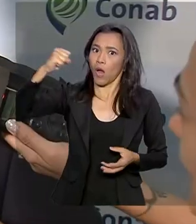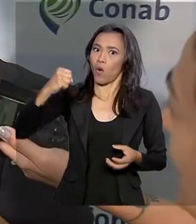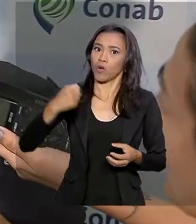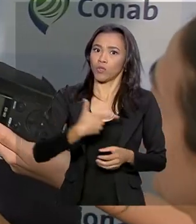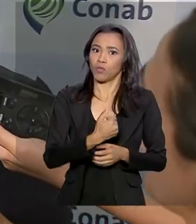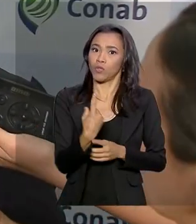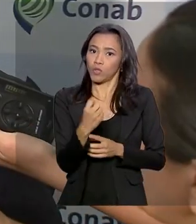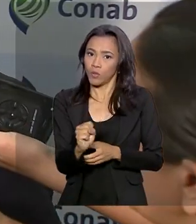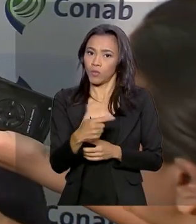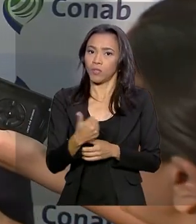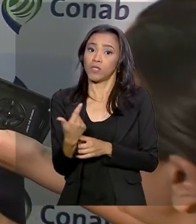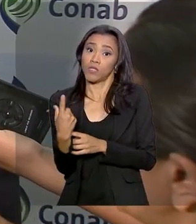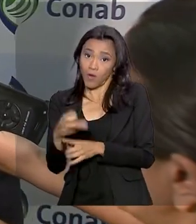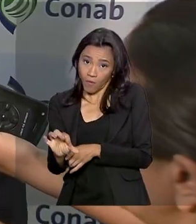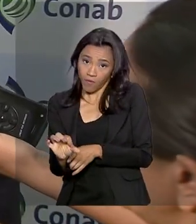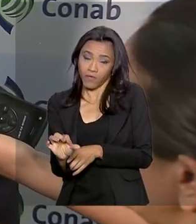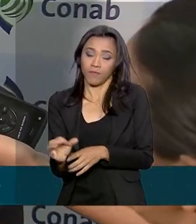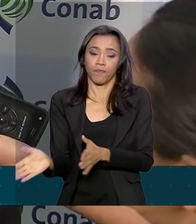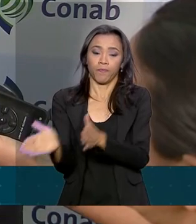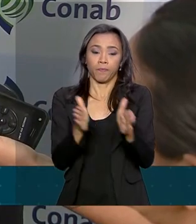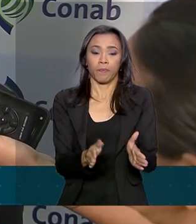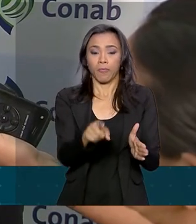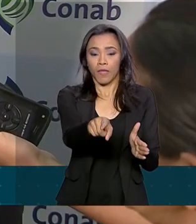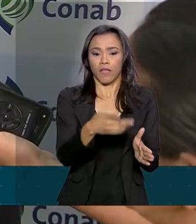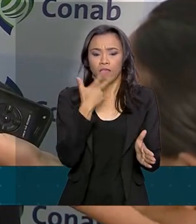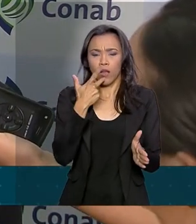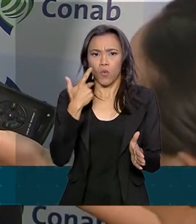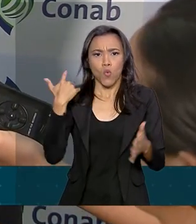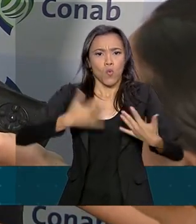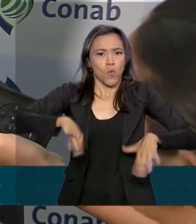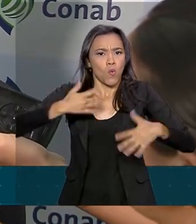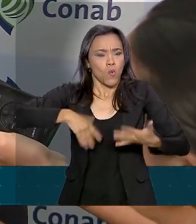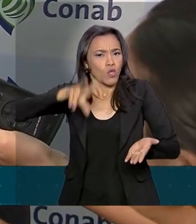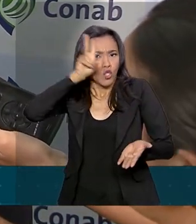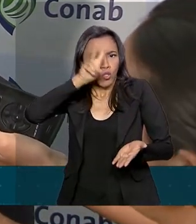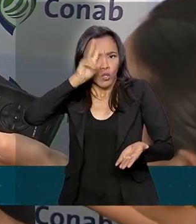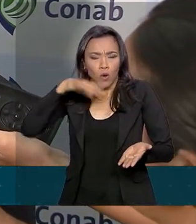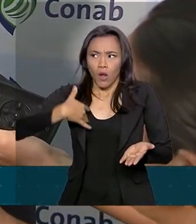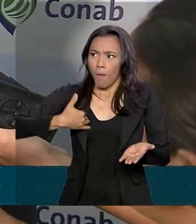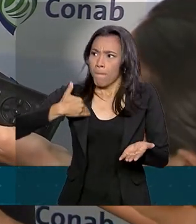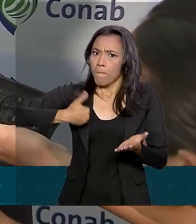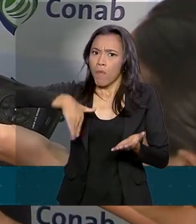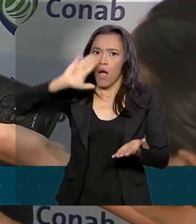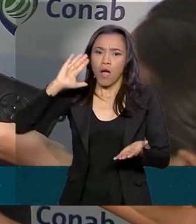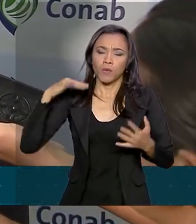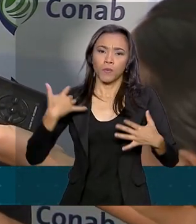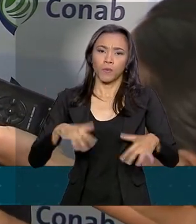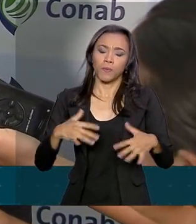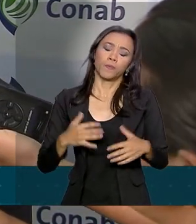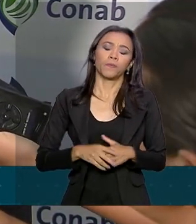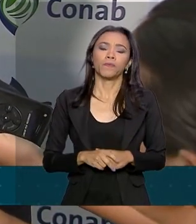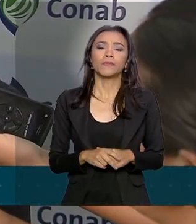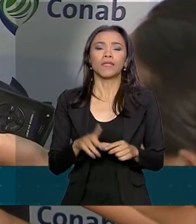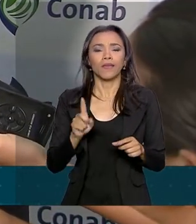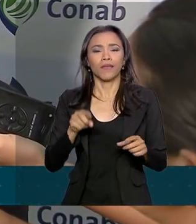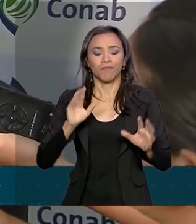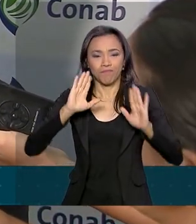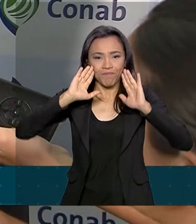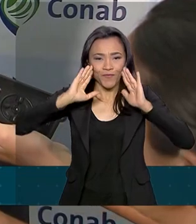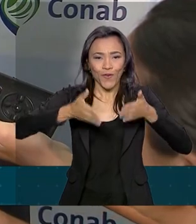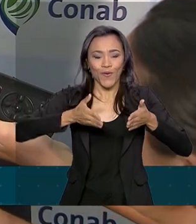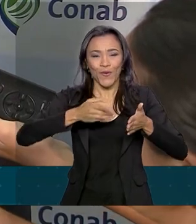Foi uma safra realmente a maior da história e destaque para o milho,